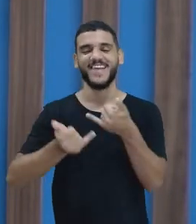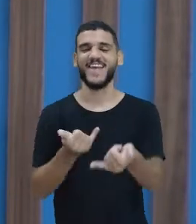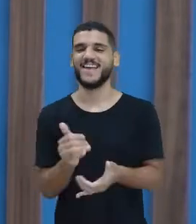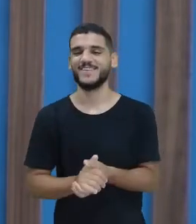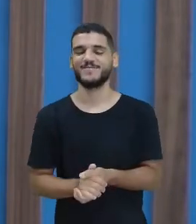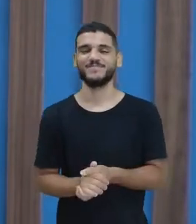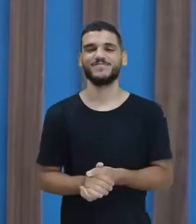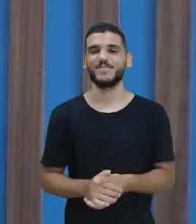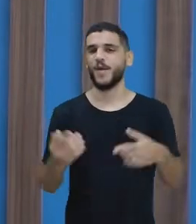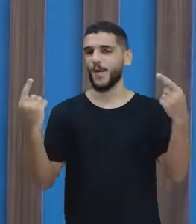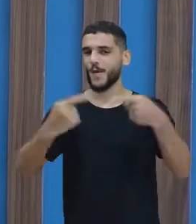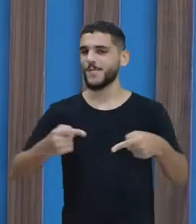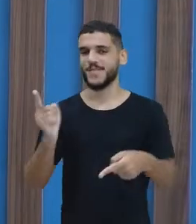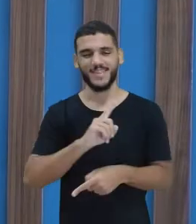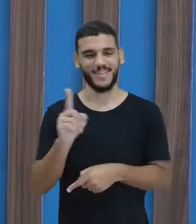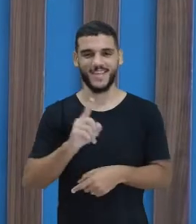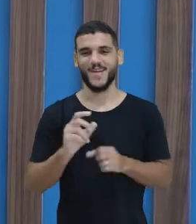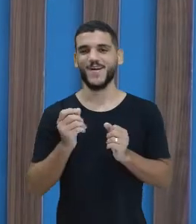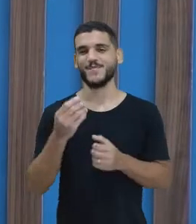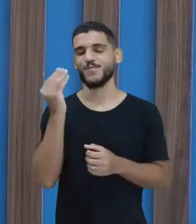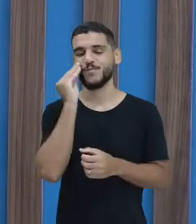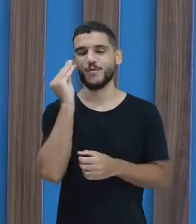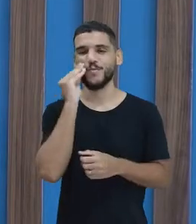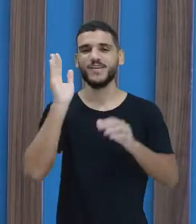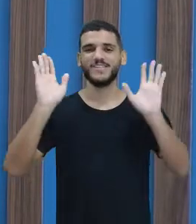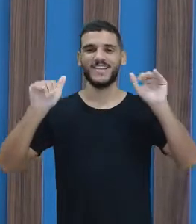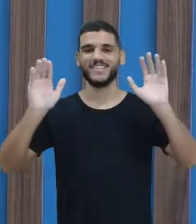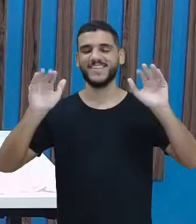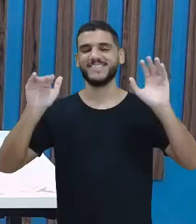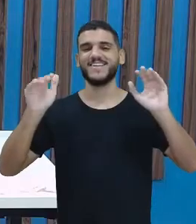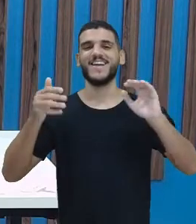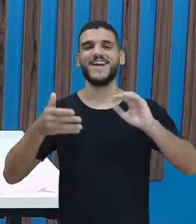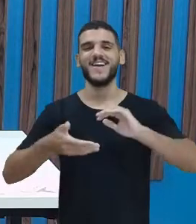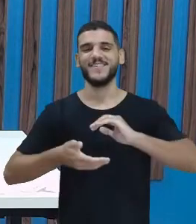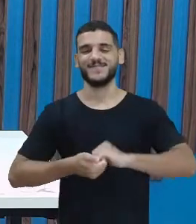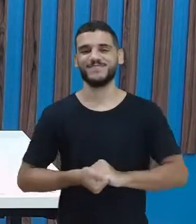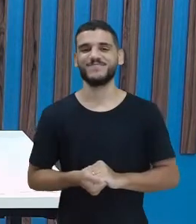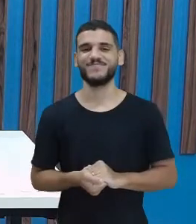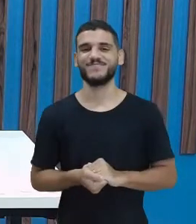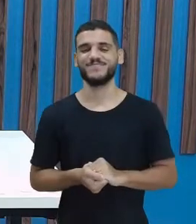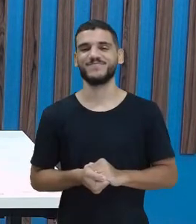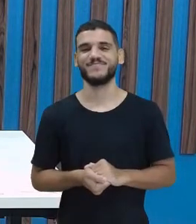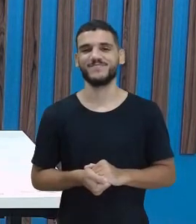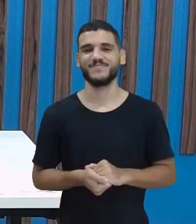não competir, tá certo? Beijo no coração. Tchau. Tchau, crianças. tchau.